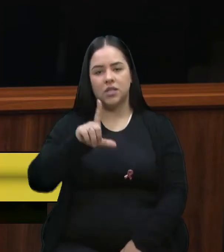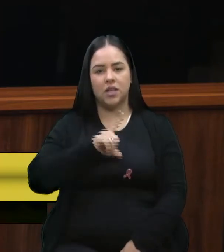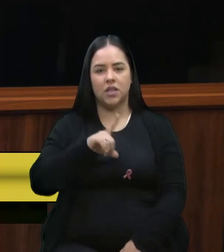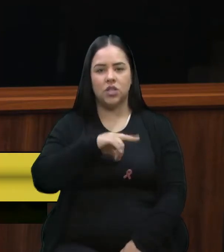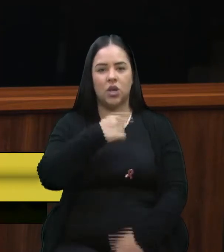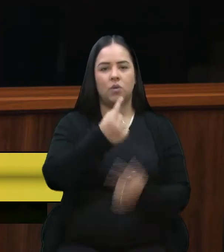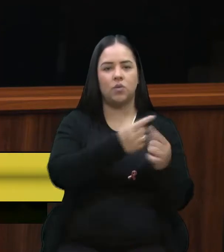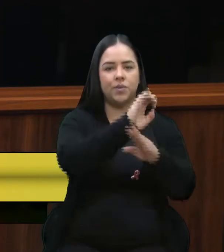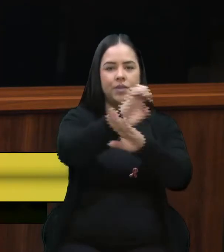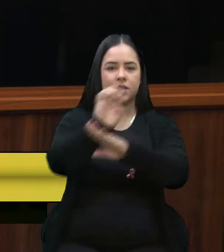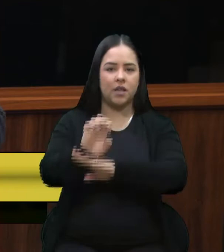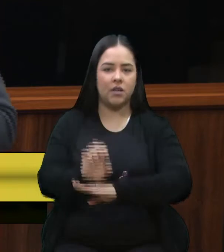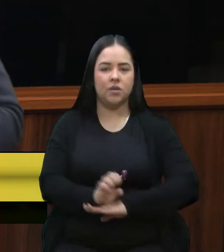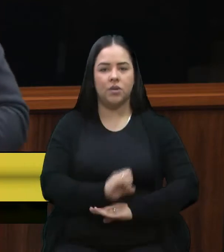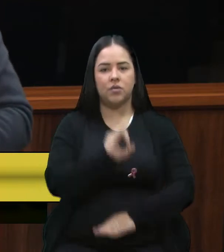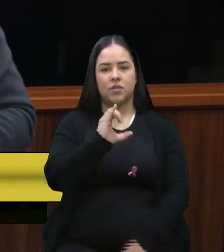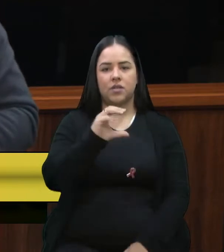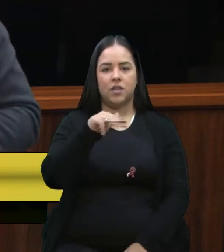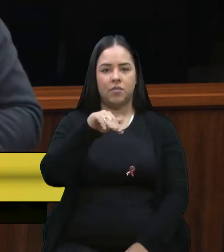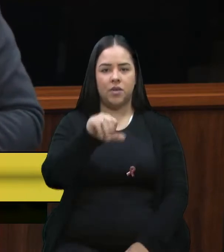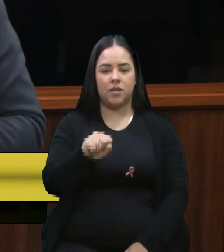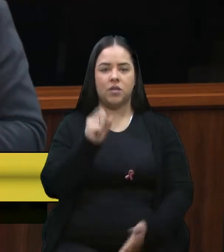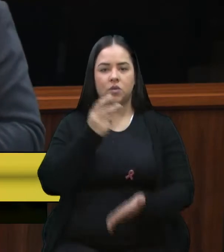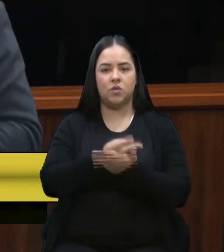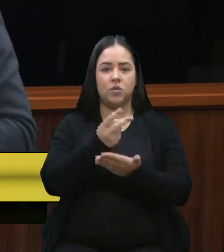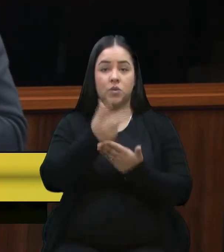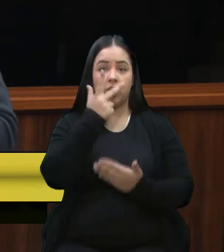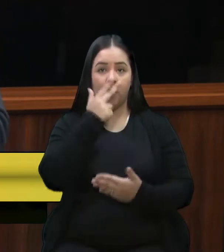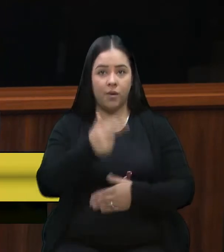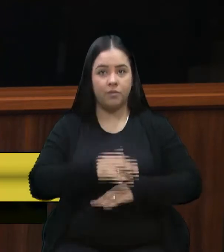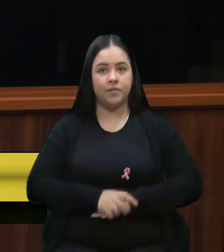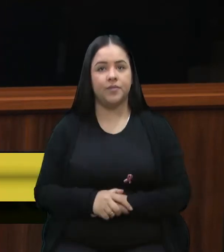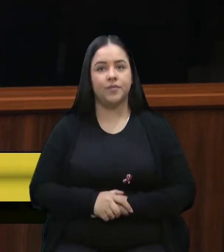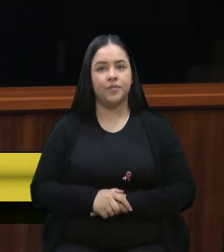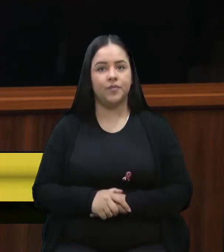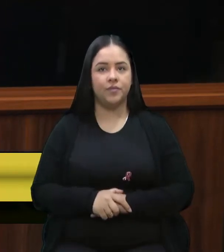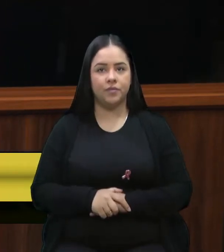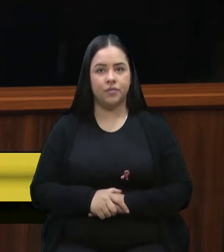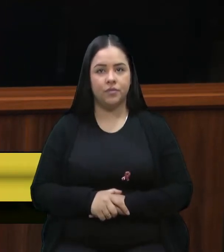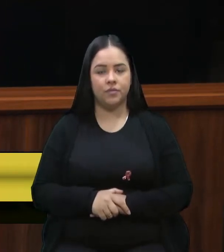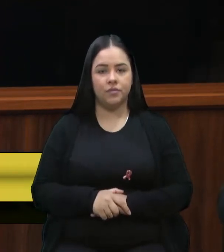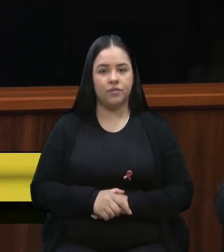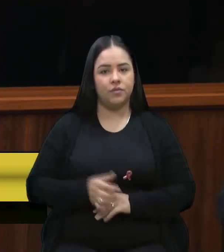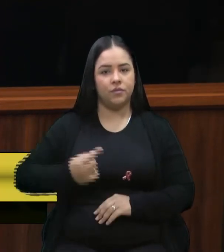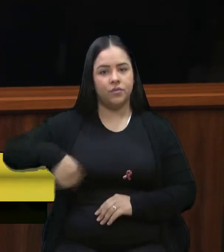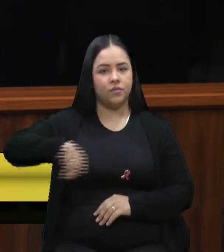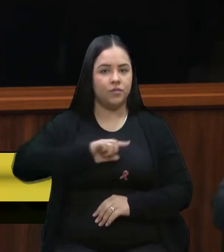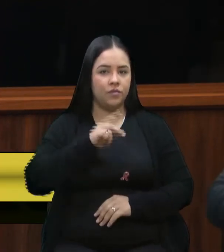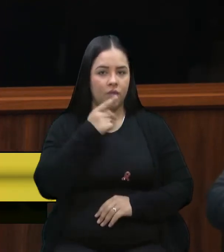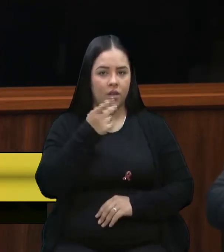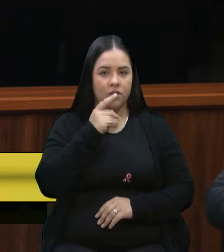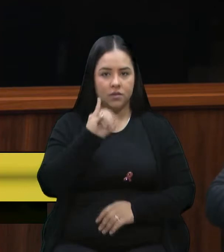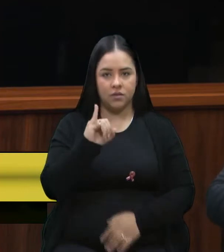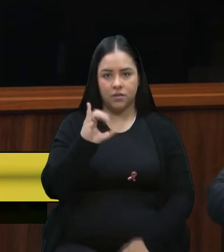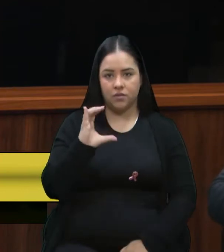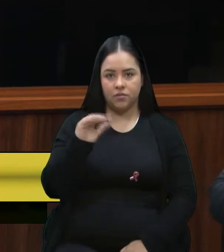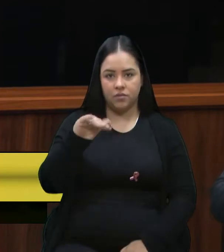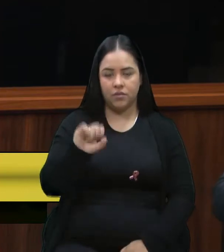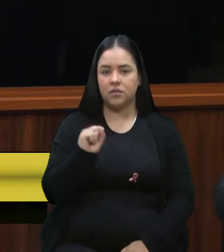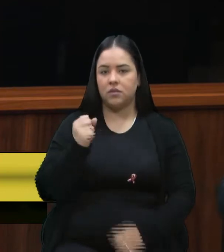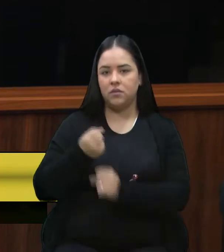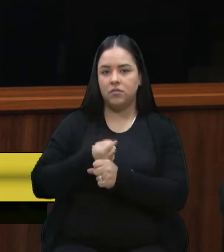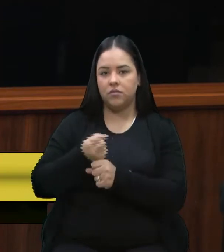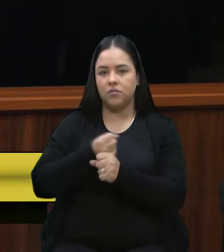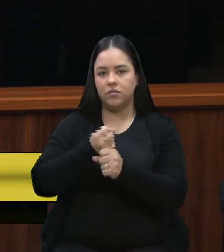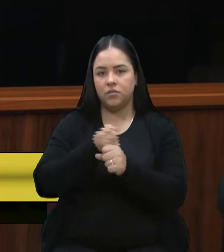ICMS se mantém o mesmo. Então, nós estamos falando de um ICMS que é praticado há anos,